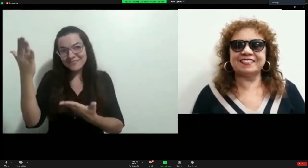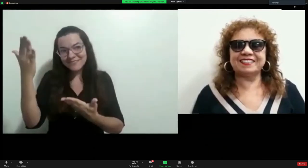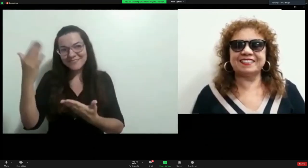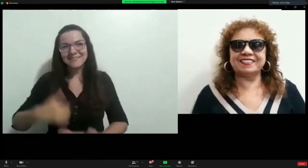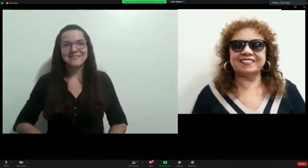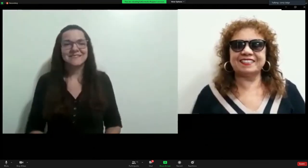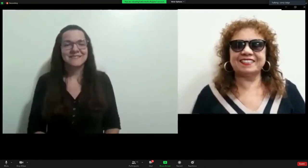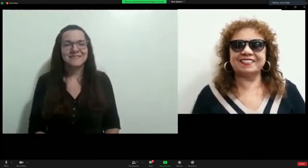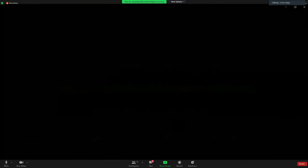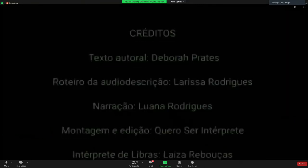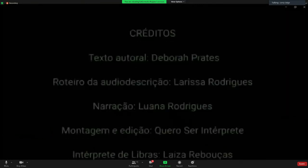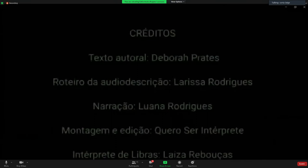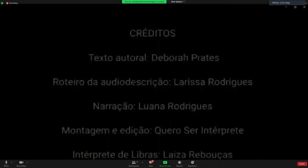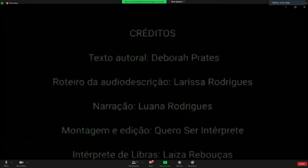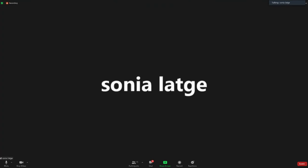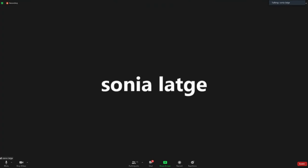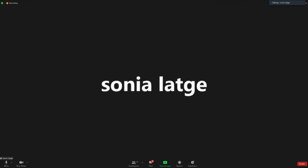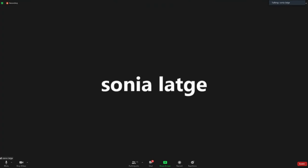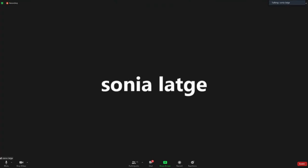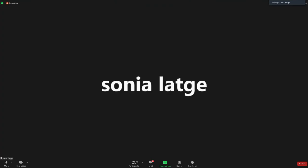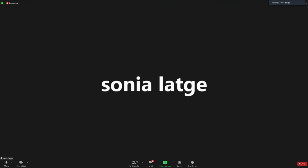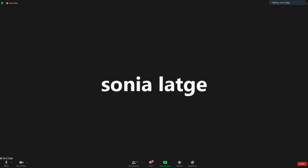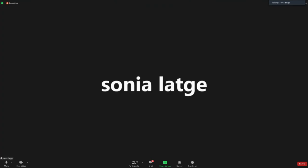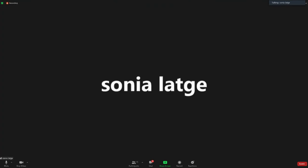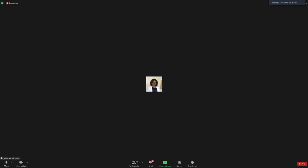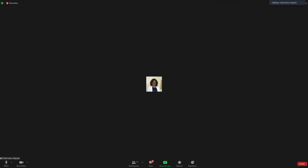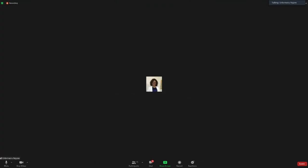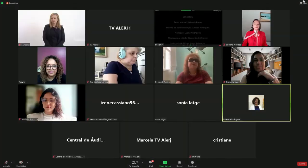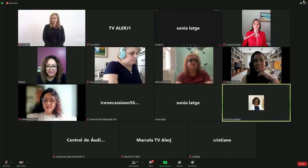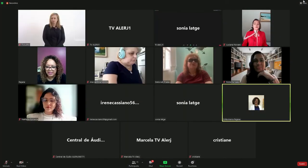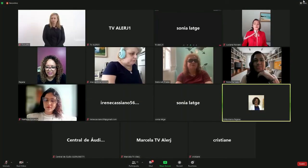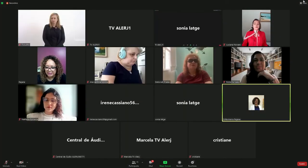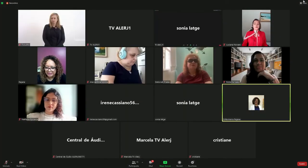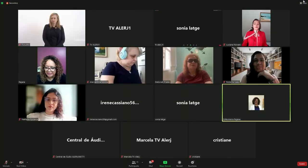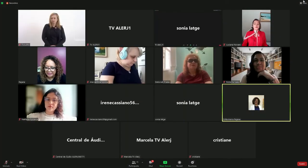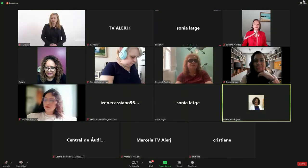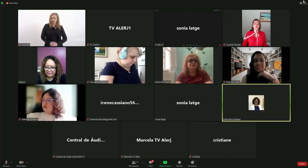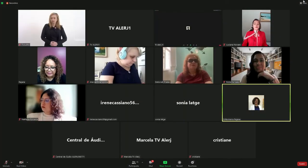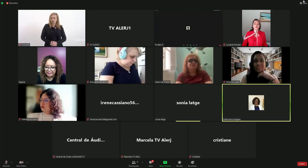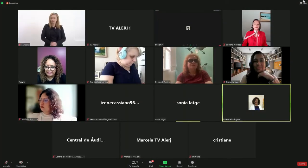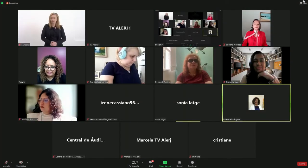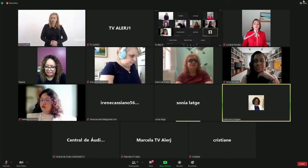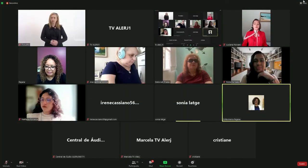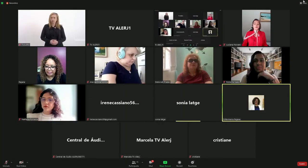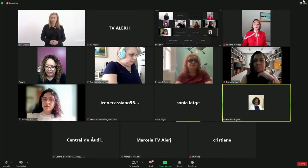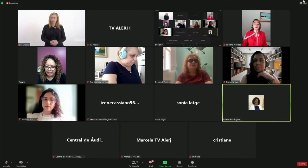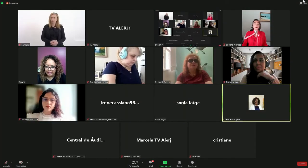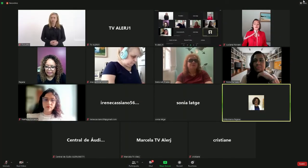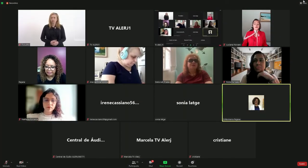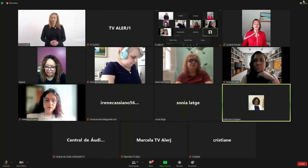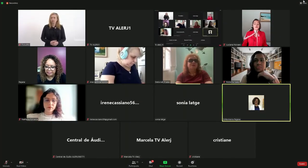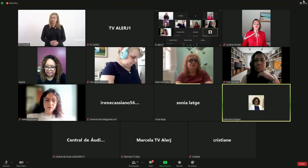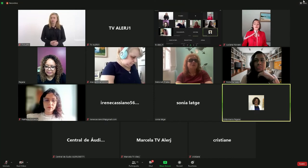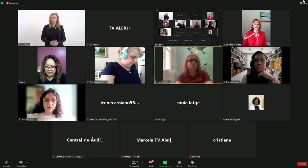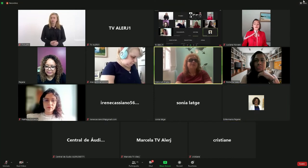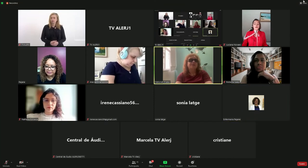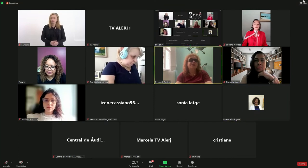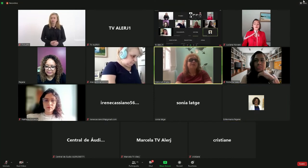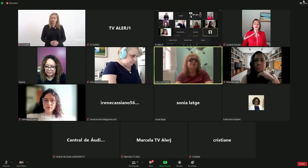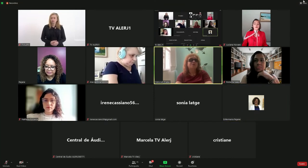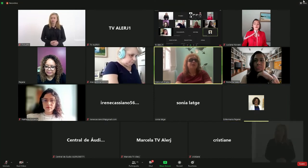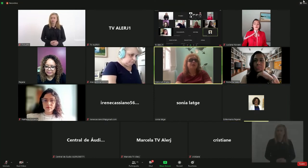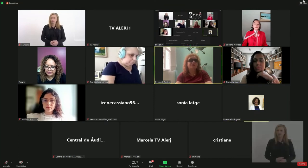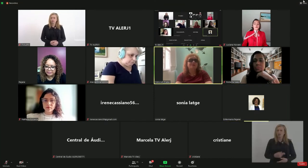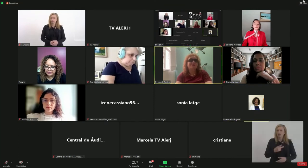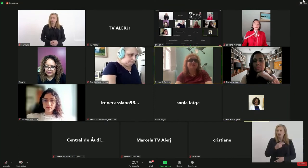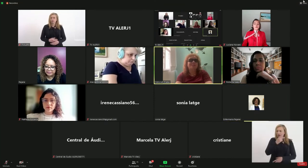Está bem que tinha legenda, que pelo menos ninguém... Isso, tem legenda. A pessoa cega